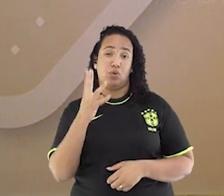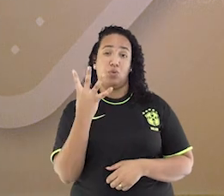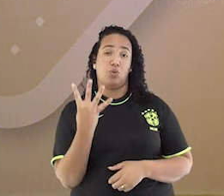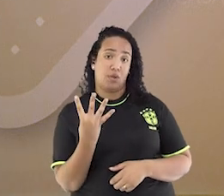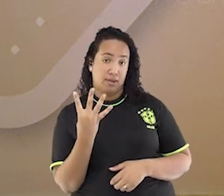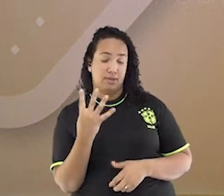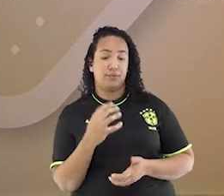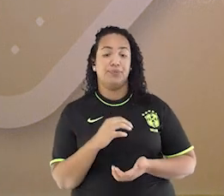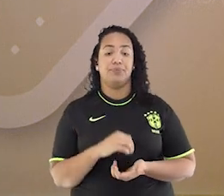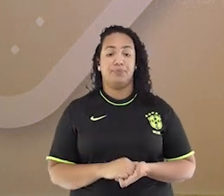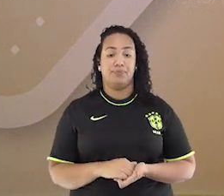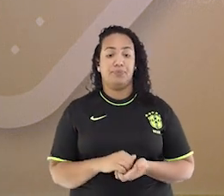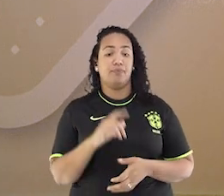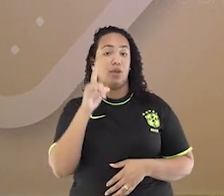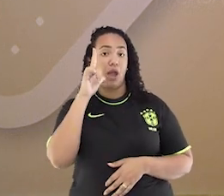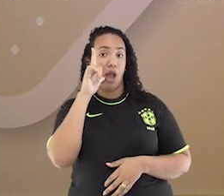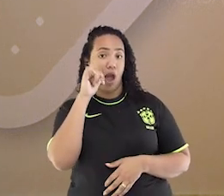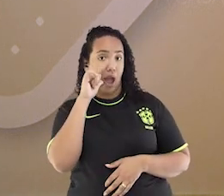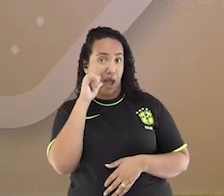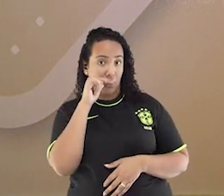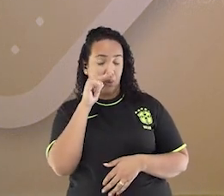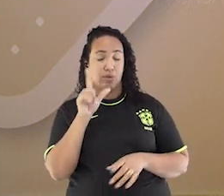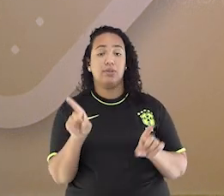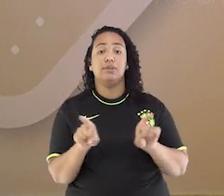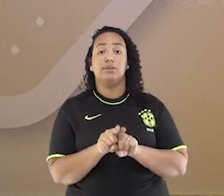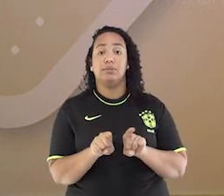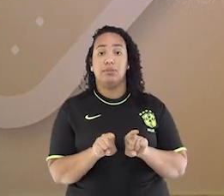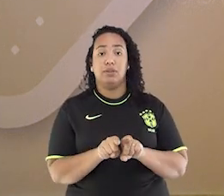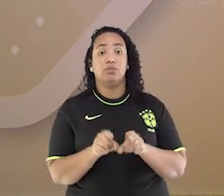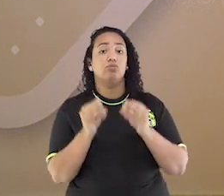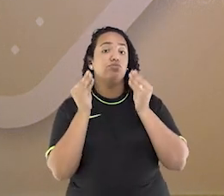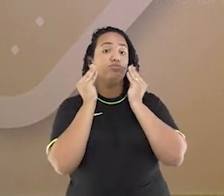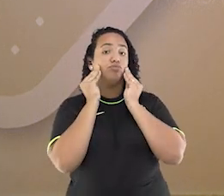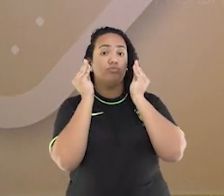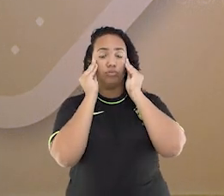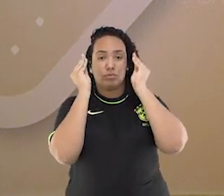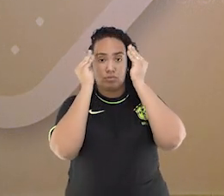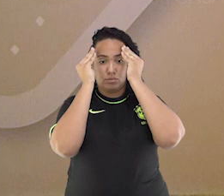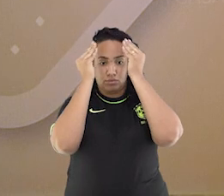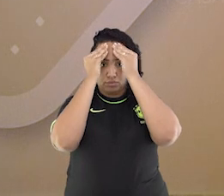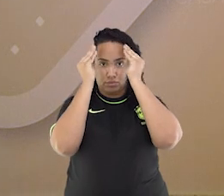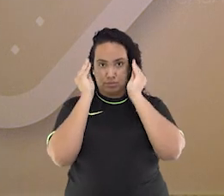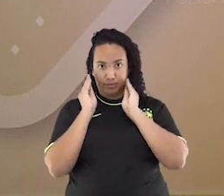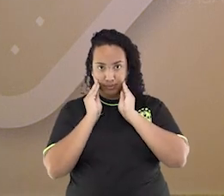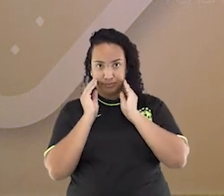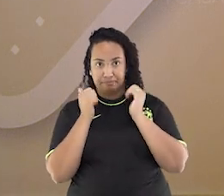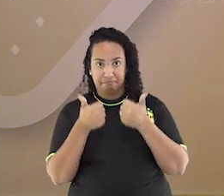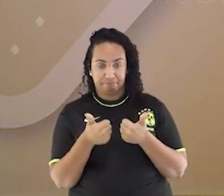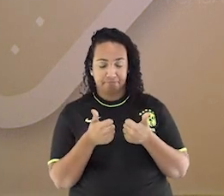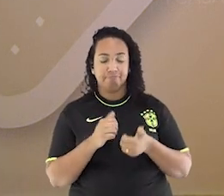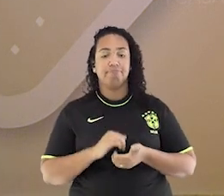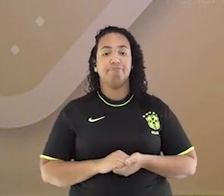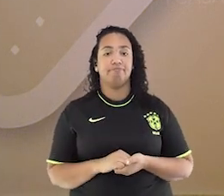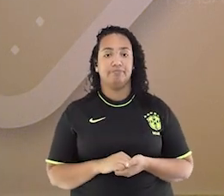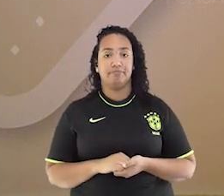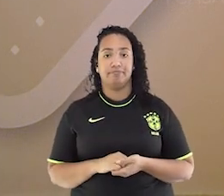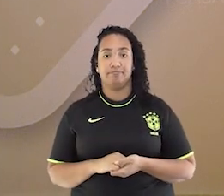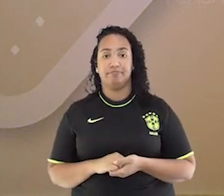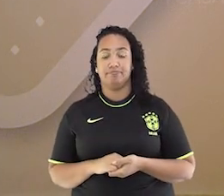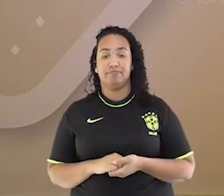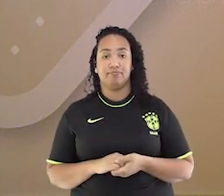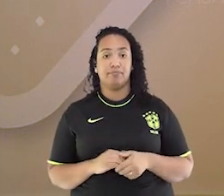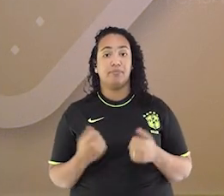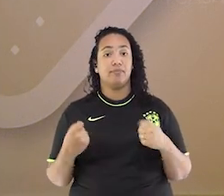garrafa de água para hidratação. Uma toalha de rosto para enxugar o suor. Lembrando a vocês